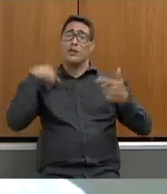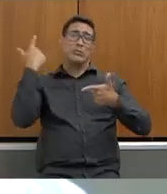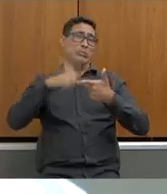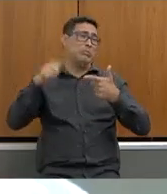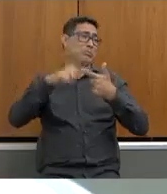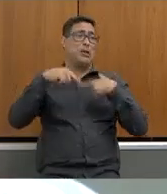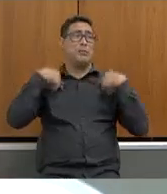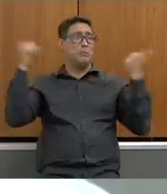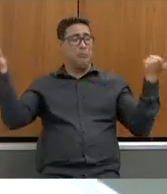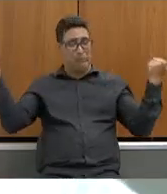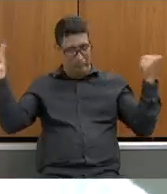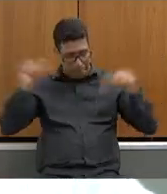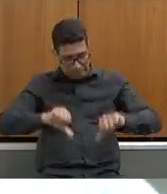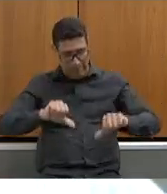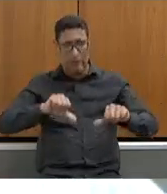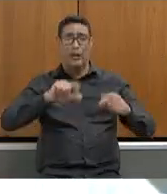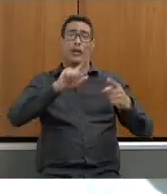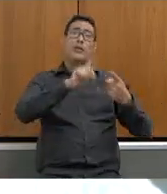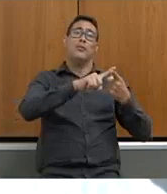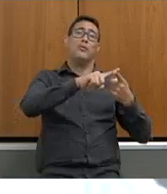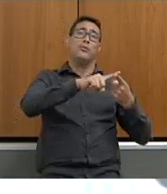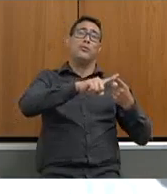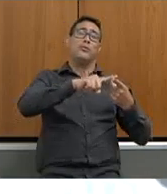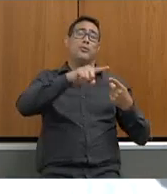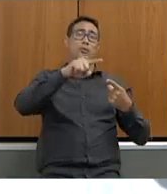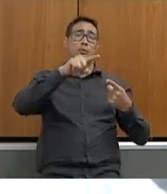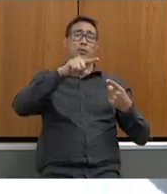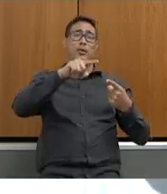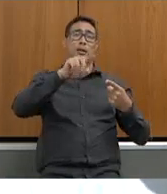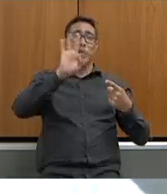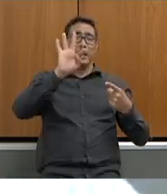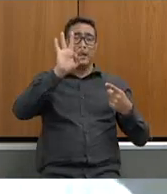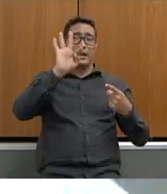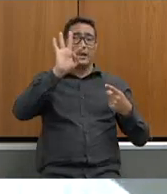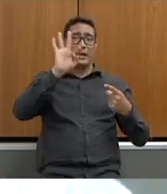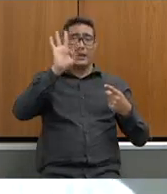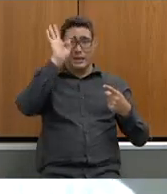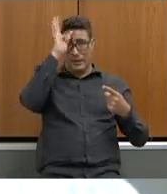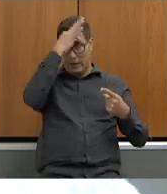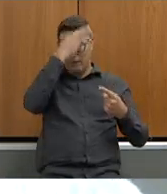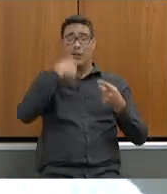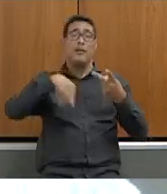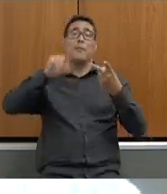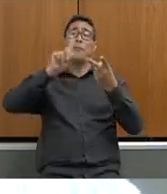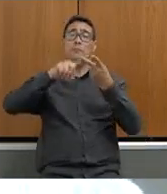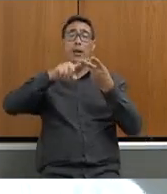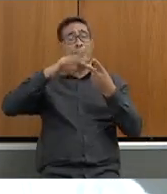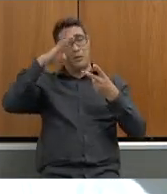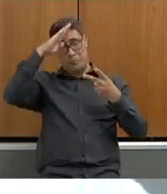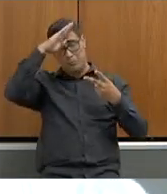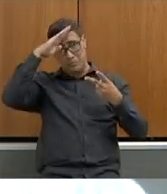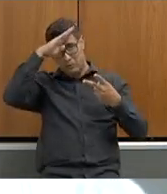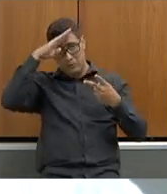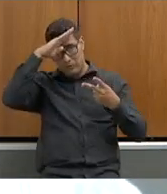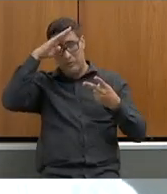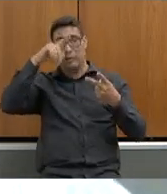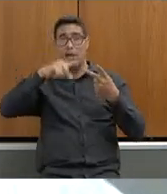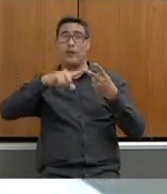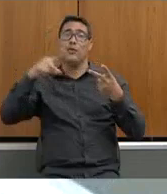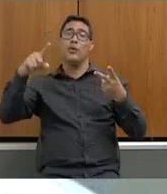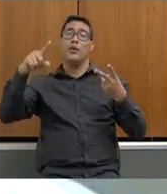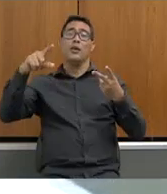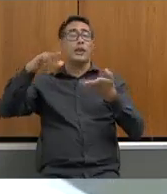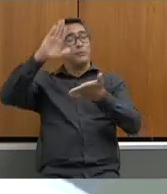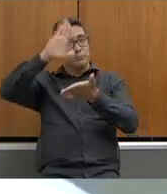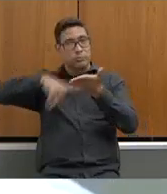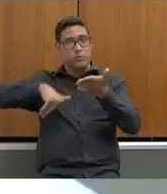governo Temer e Bolsonaro desde o golpe de 2016 com a diplomação do presidente Lula então o